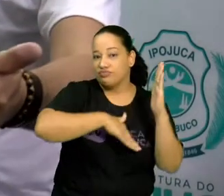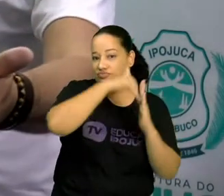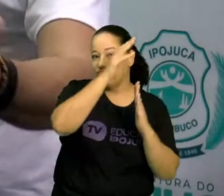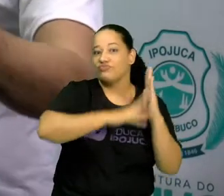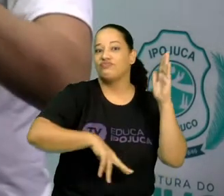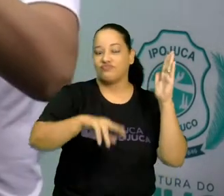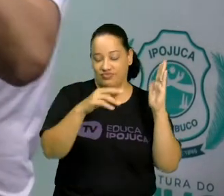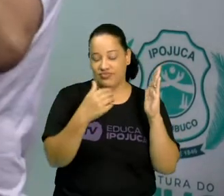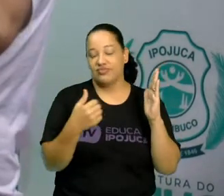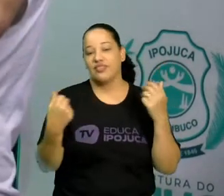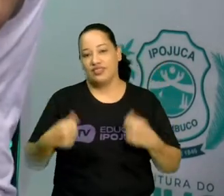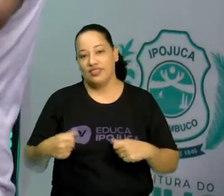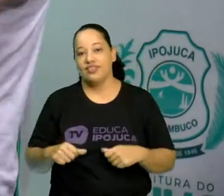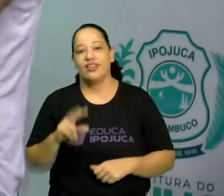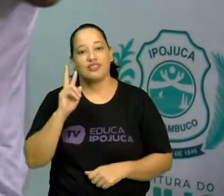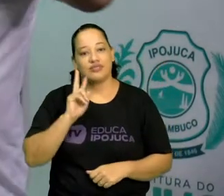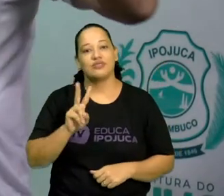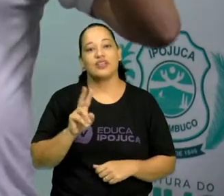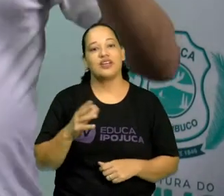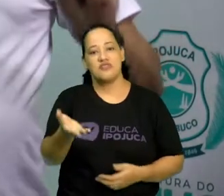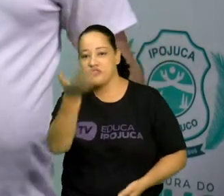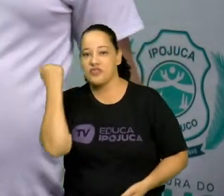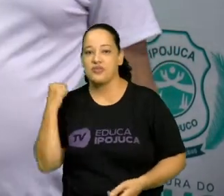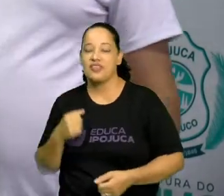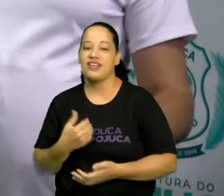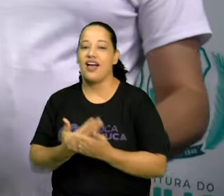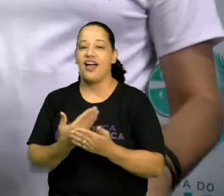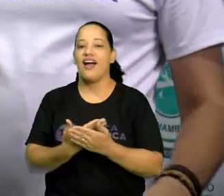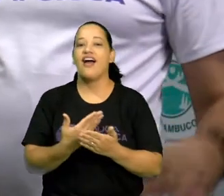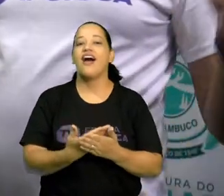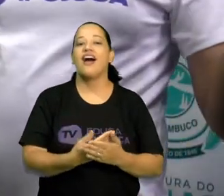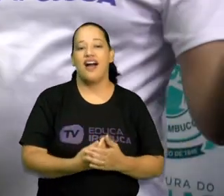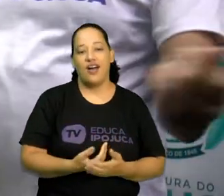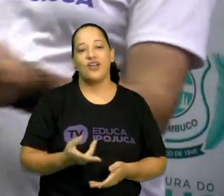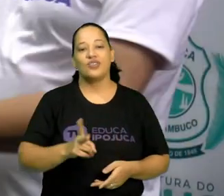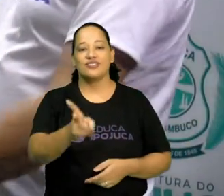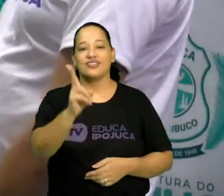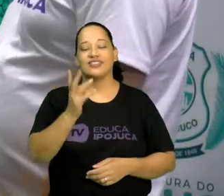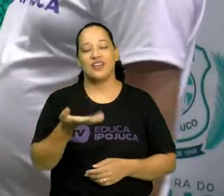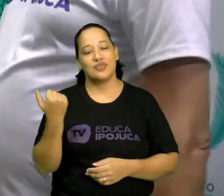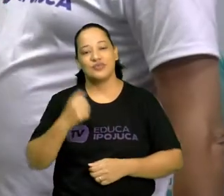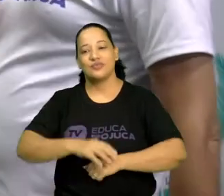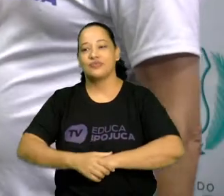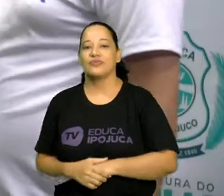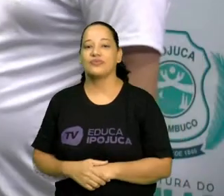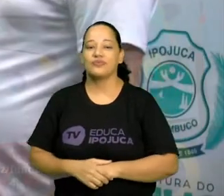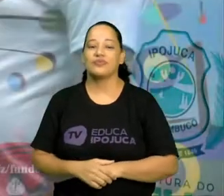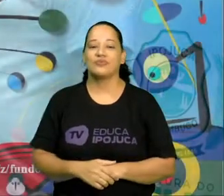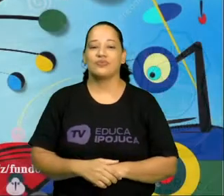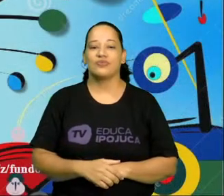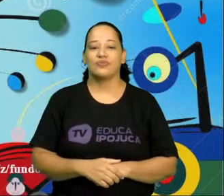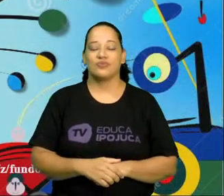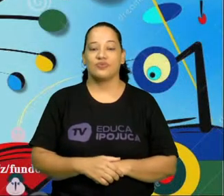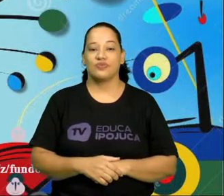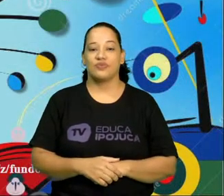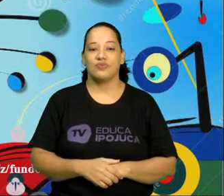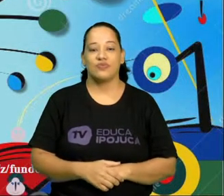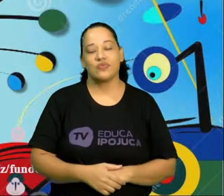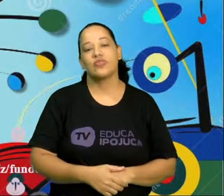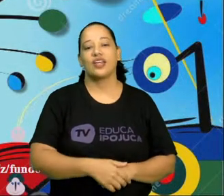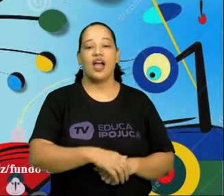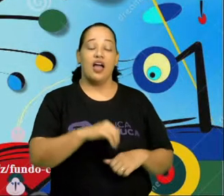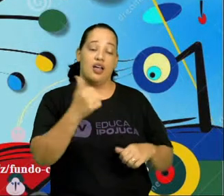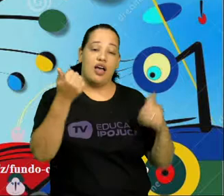visuais e vamos nessa, vamos para a aula, sem mais delongas. Vamos lá? Artes